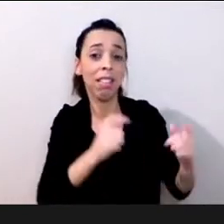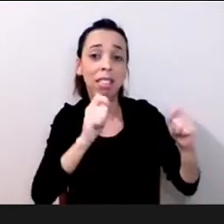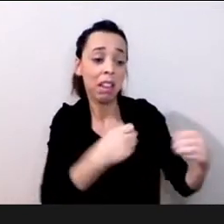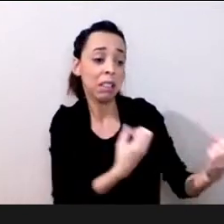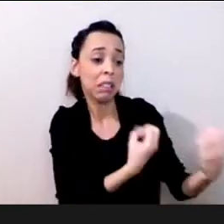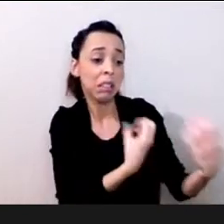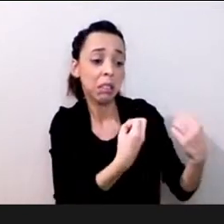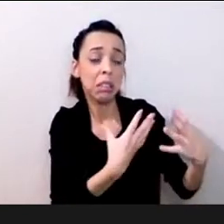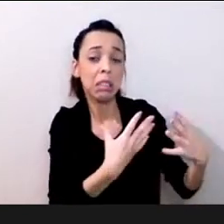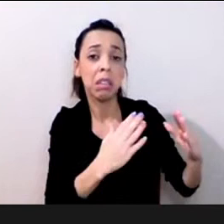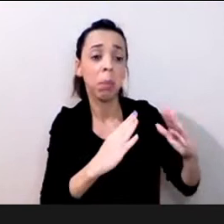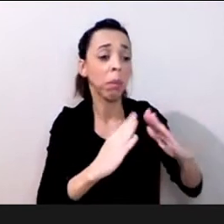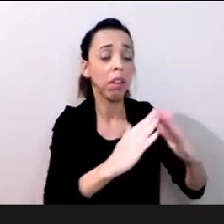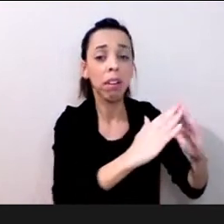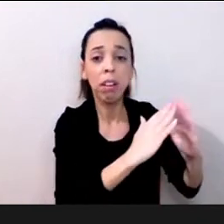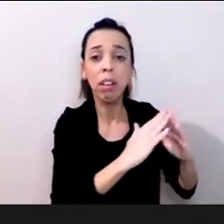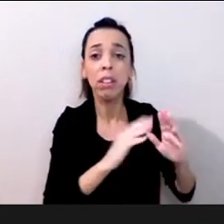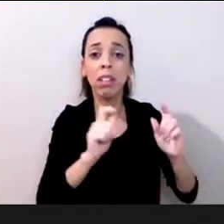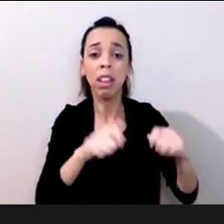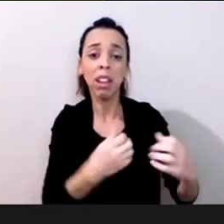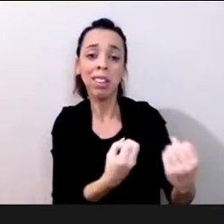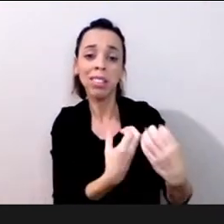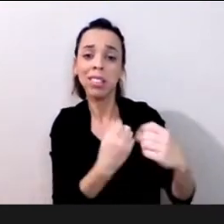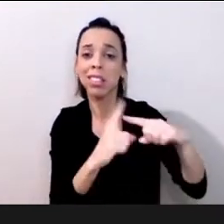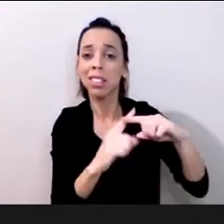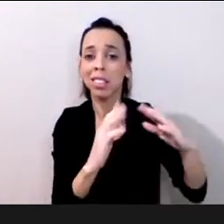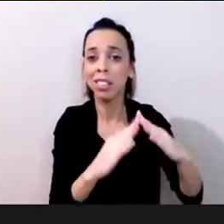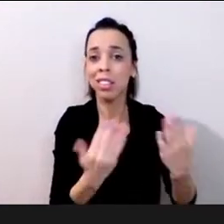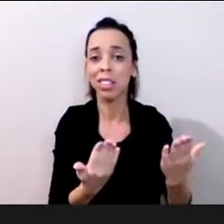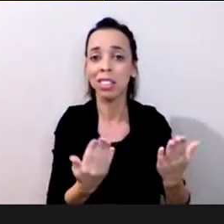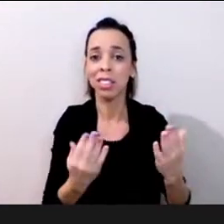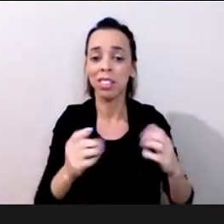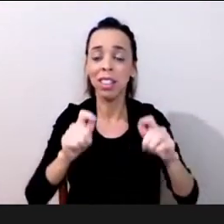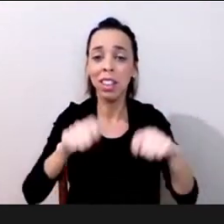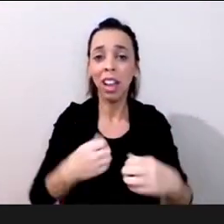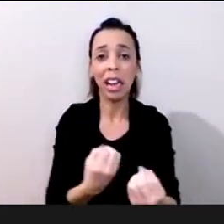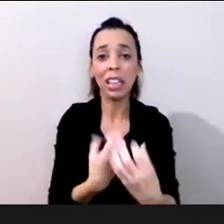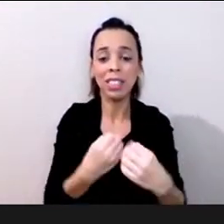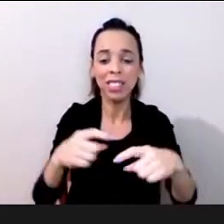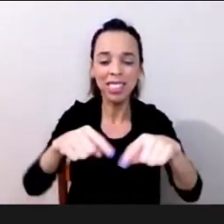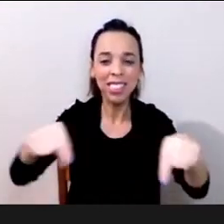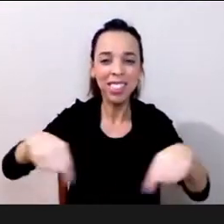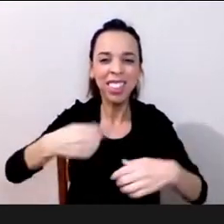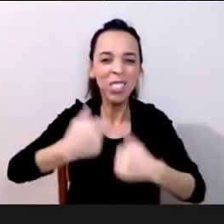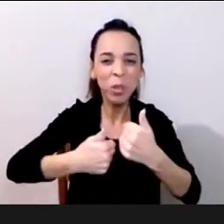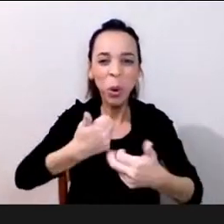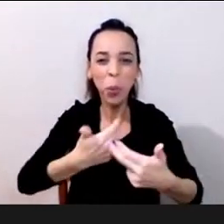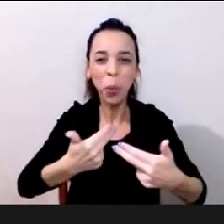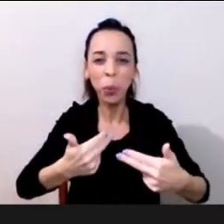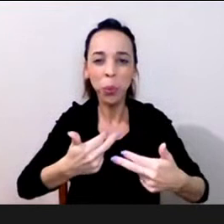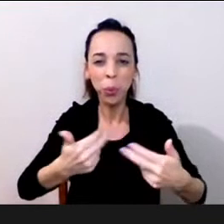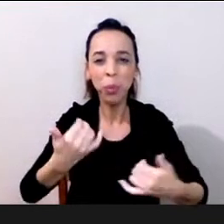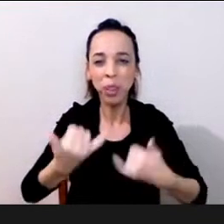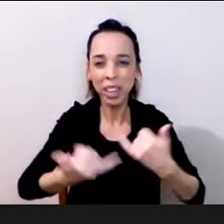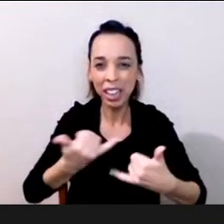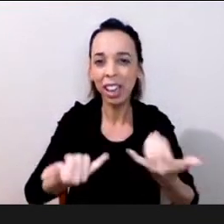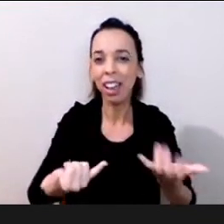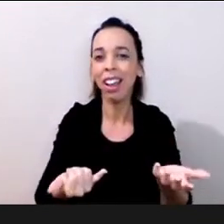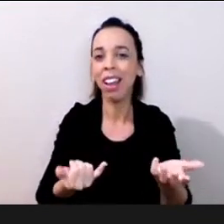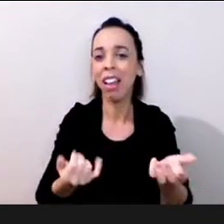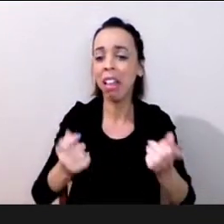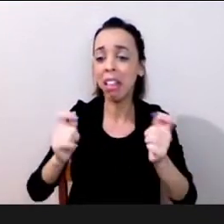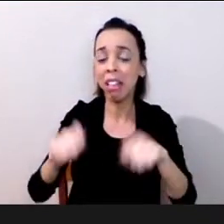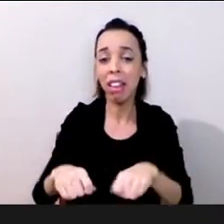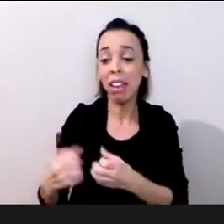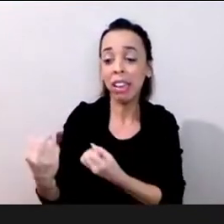ela acontece na quadra ela acontece ela acontece na internet no virtual mas não no EAD formalizado